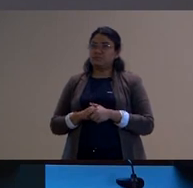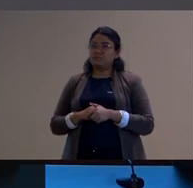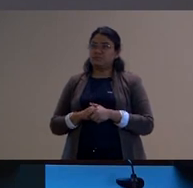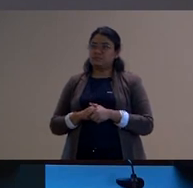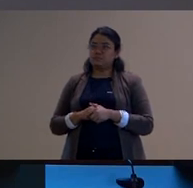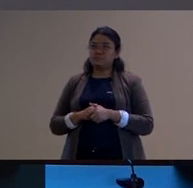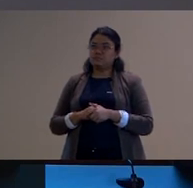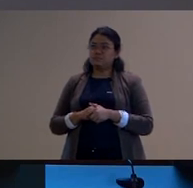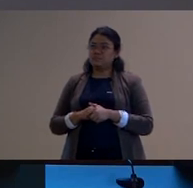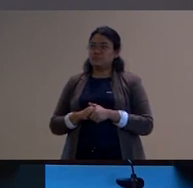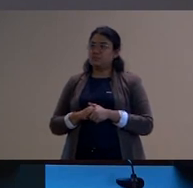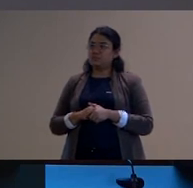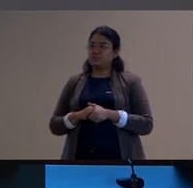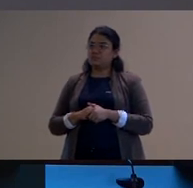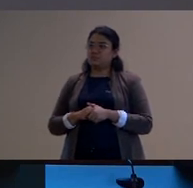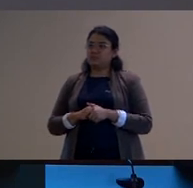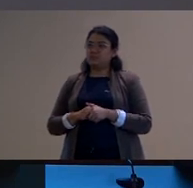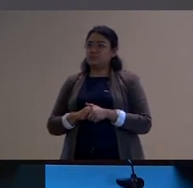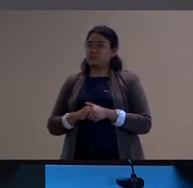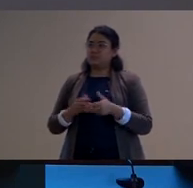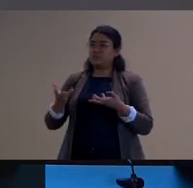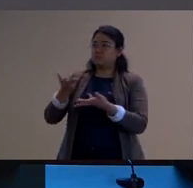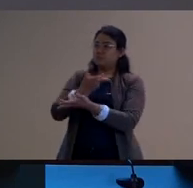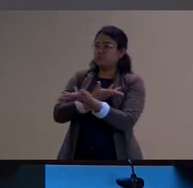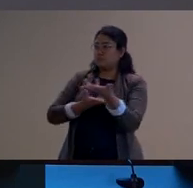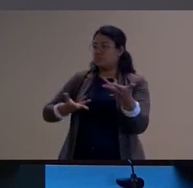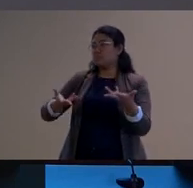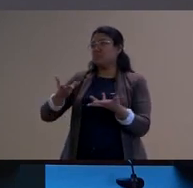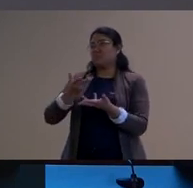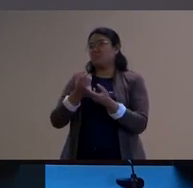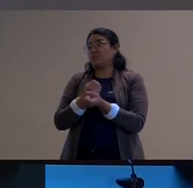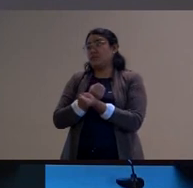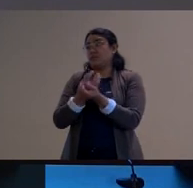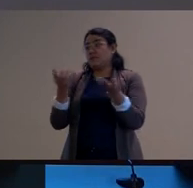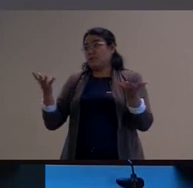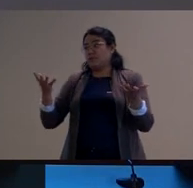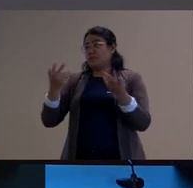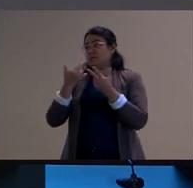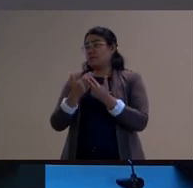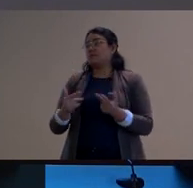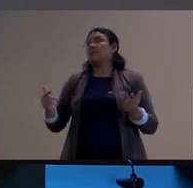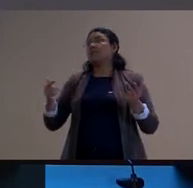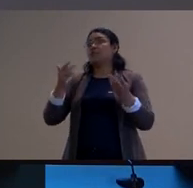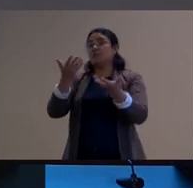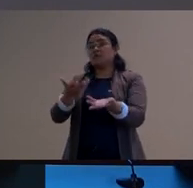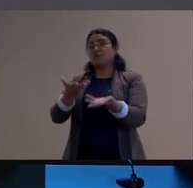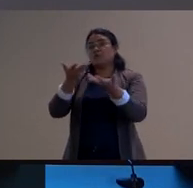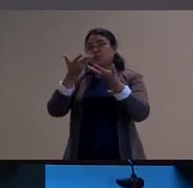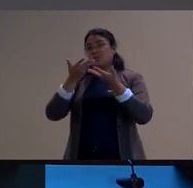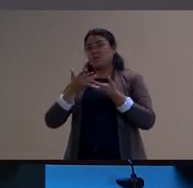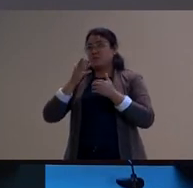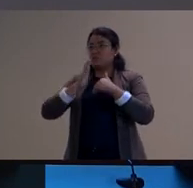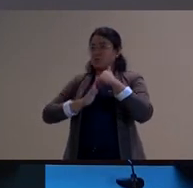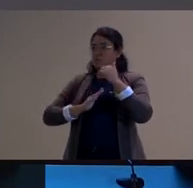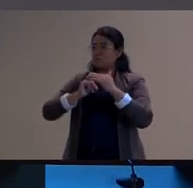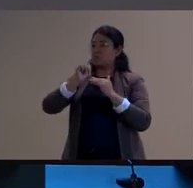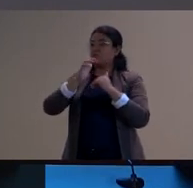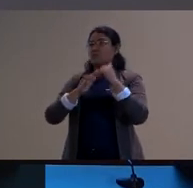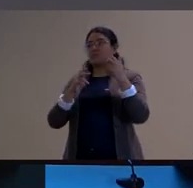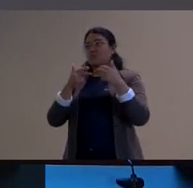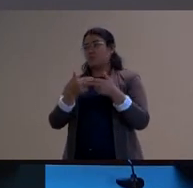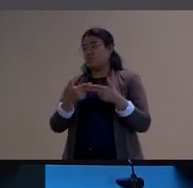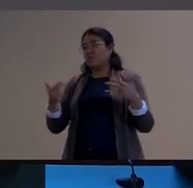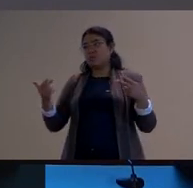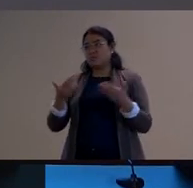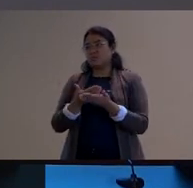compartilhar no sentido de dar a conhecer mas é um convite para a construção mesmo de algo